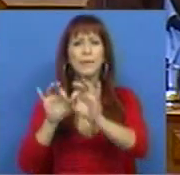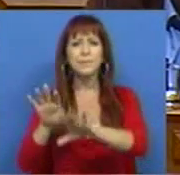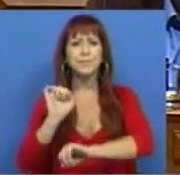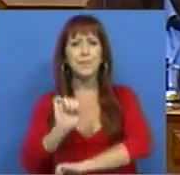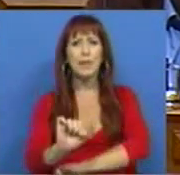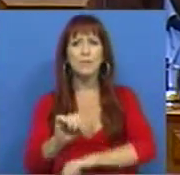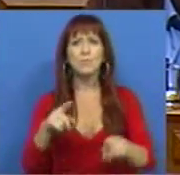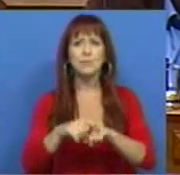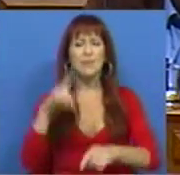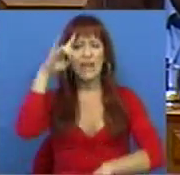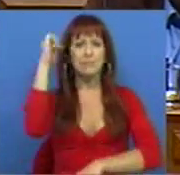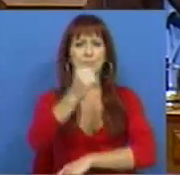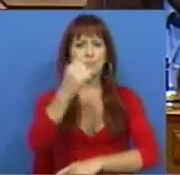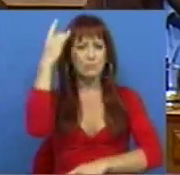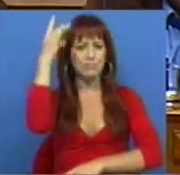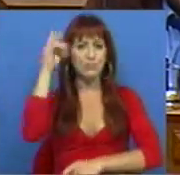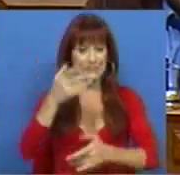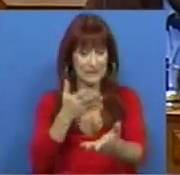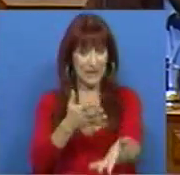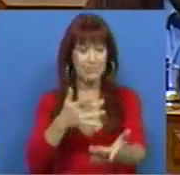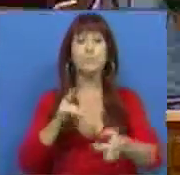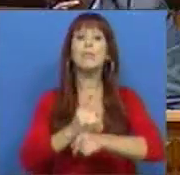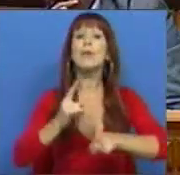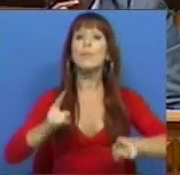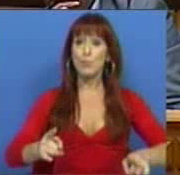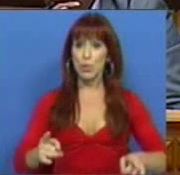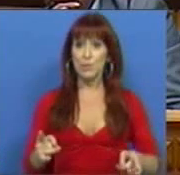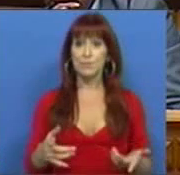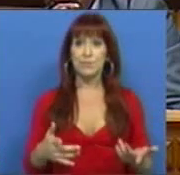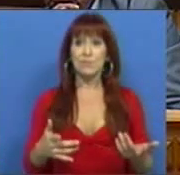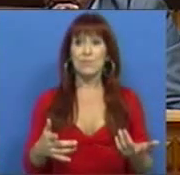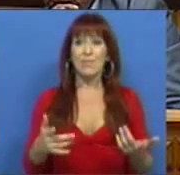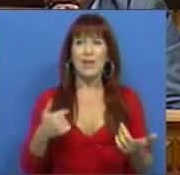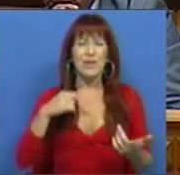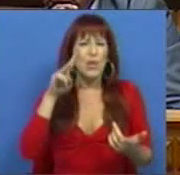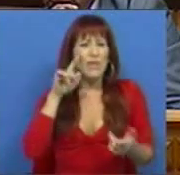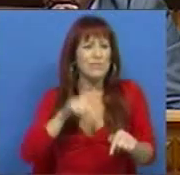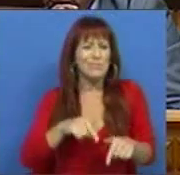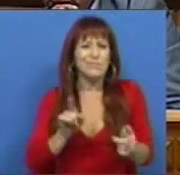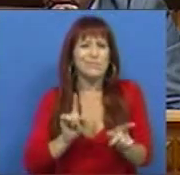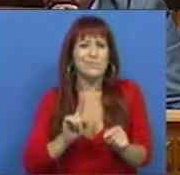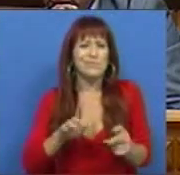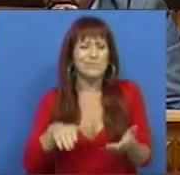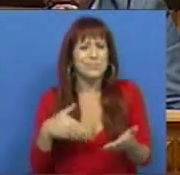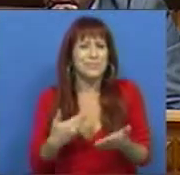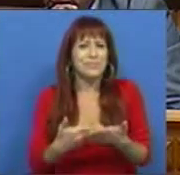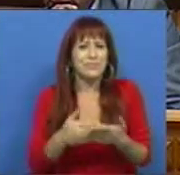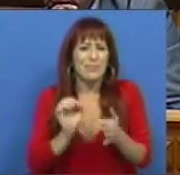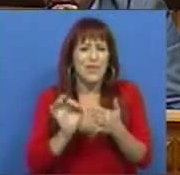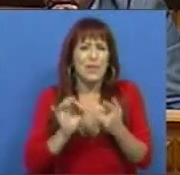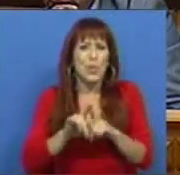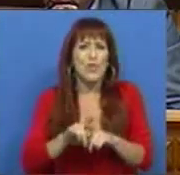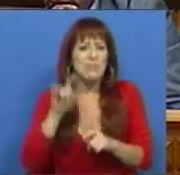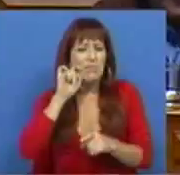da criminalidade em questão. Até porque não vejo aqui o fator